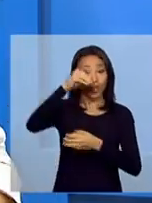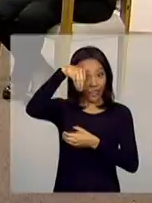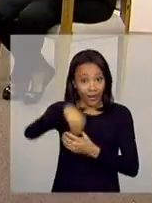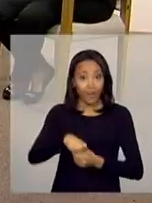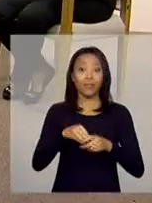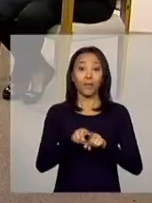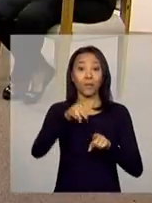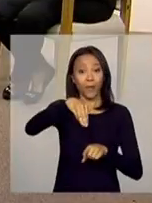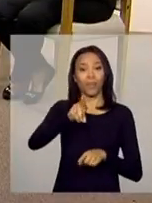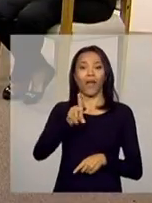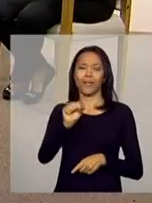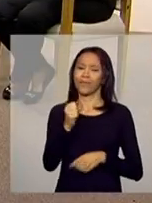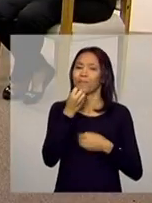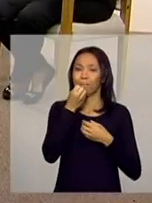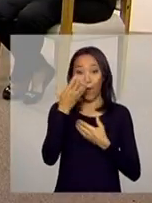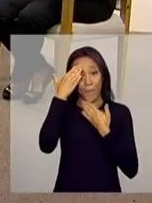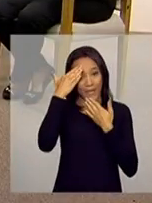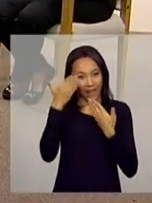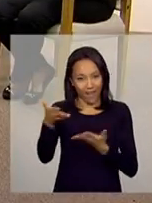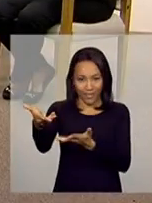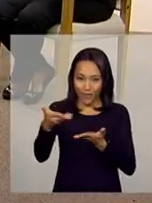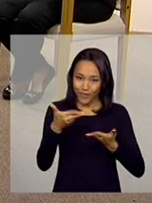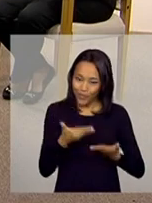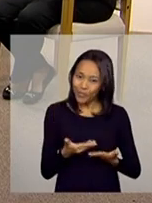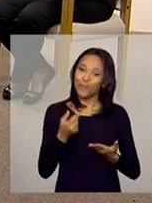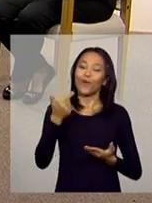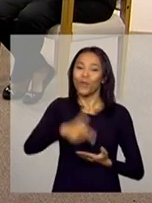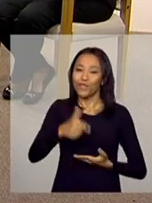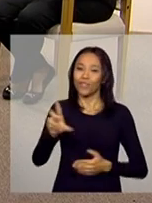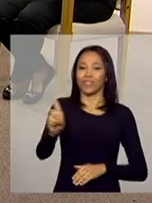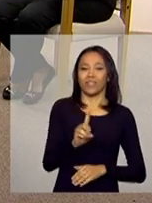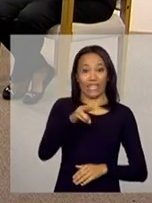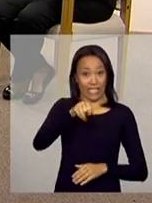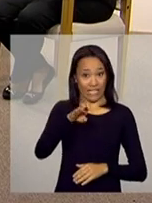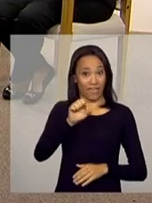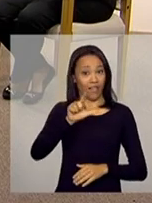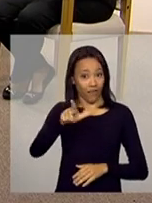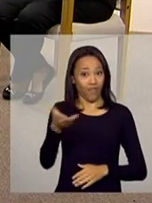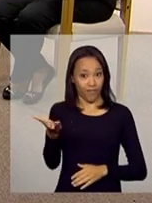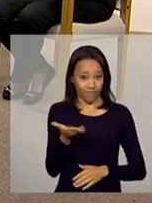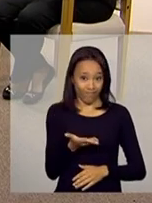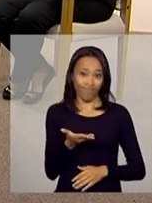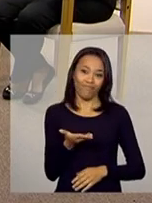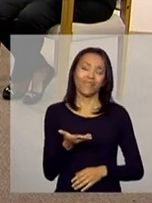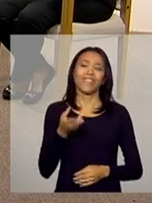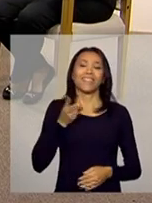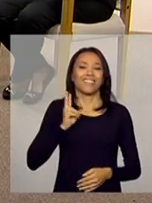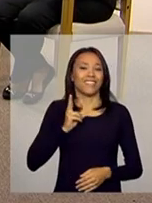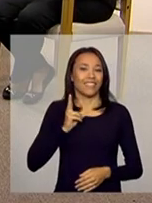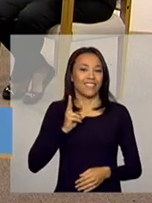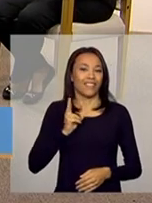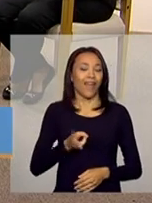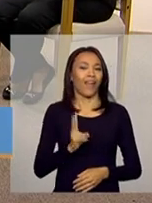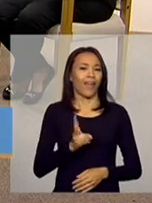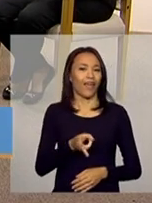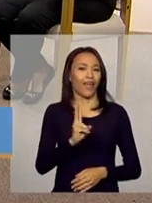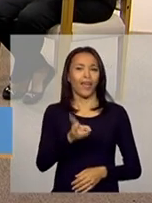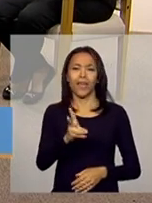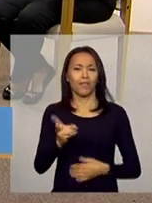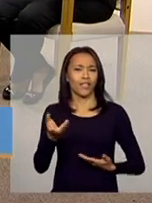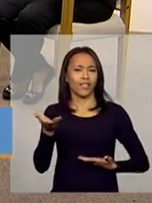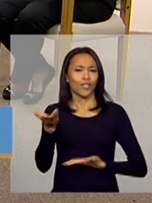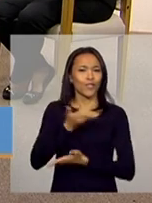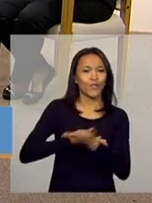Obrigada por terem vindo, é um prazer recebê-los. Daniel, mais uma vez aqui conosco, nessa constante troca de